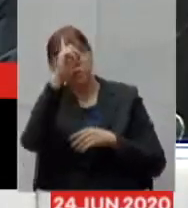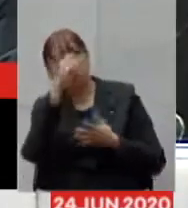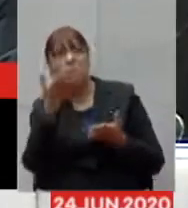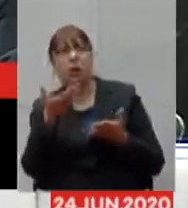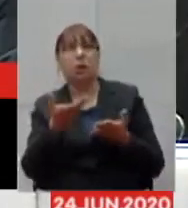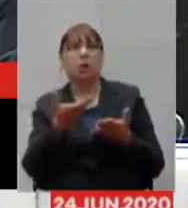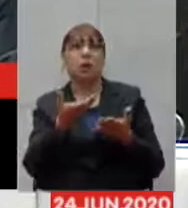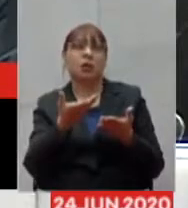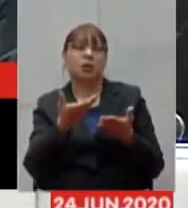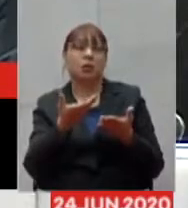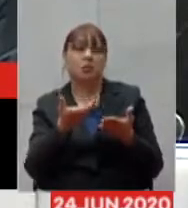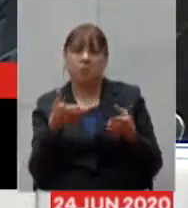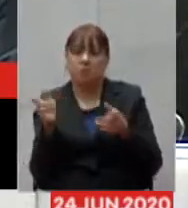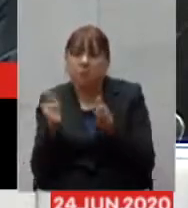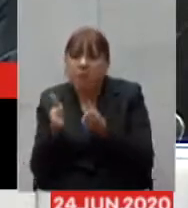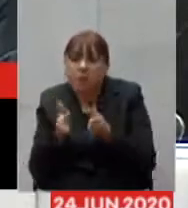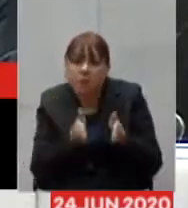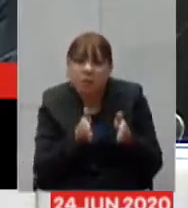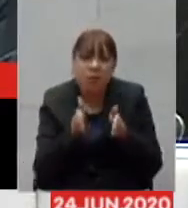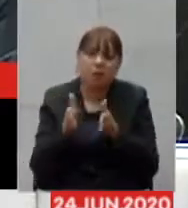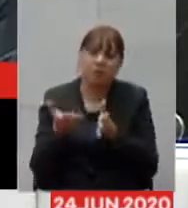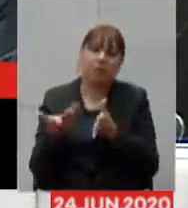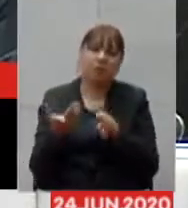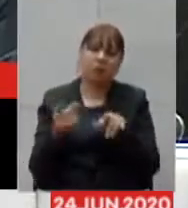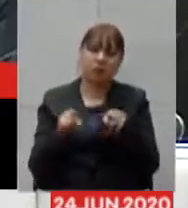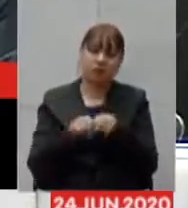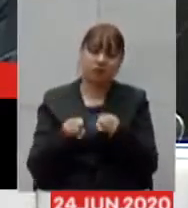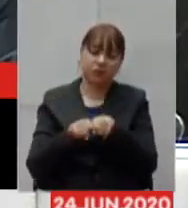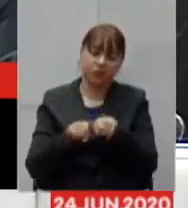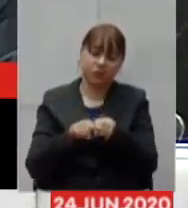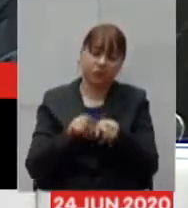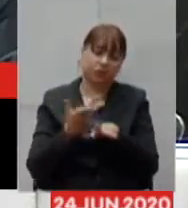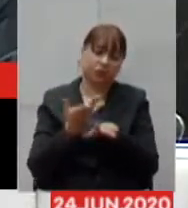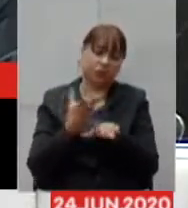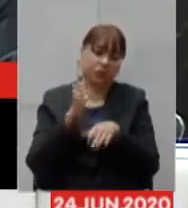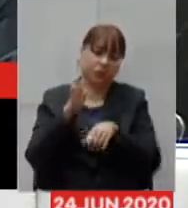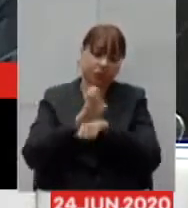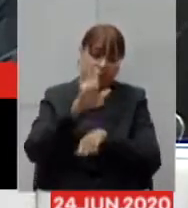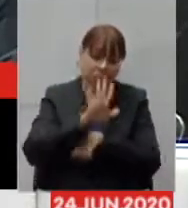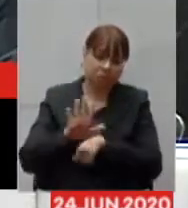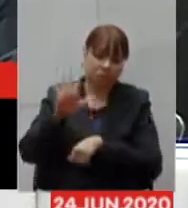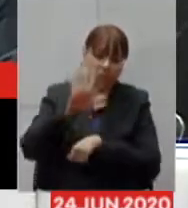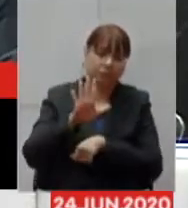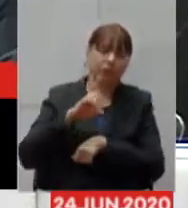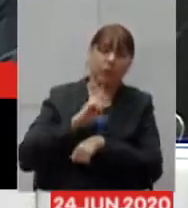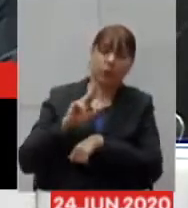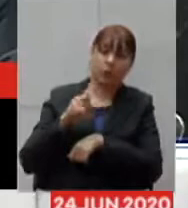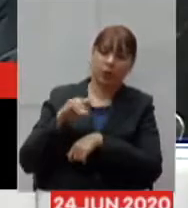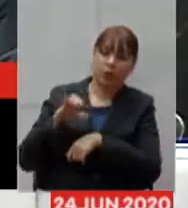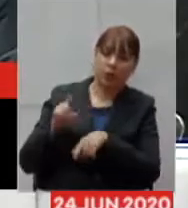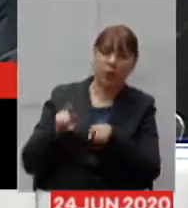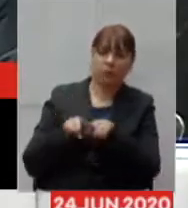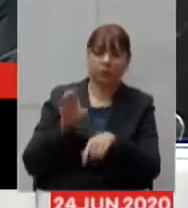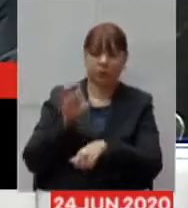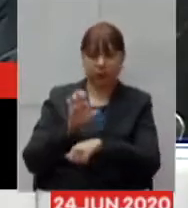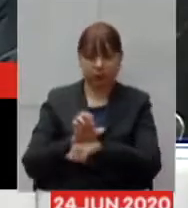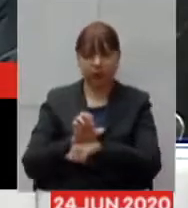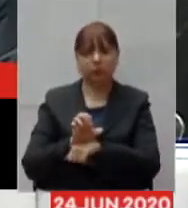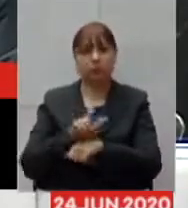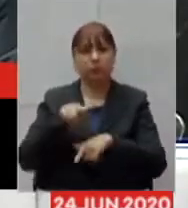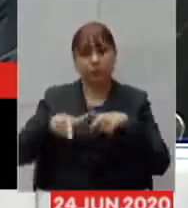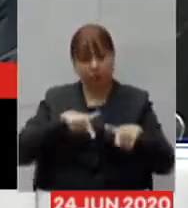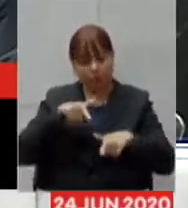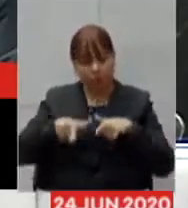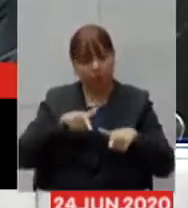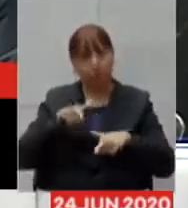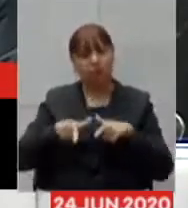que são menores que que são repassados pelo estado tanto a união quanto o estado eles trabalharam